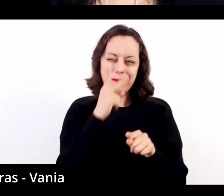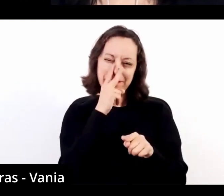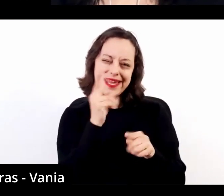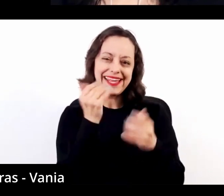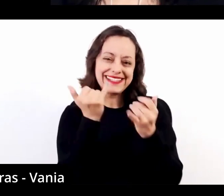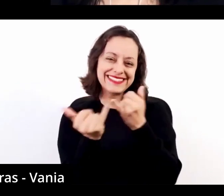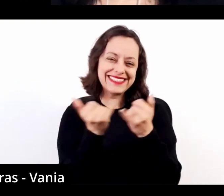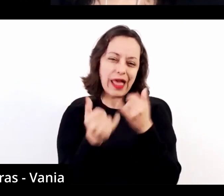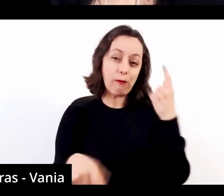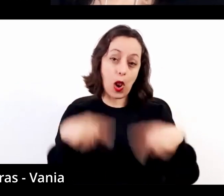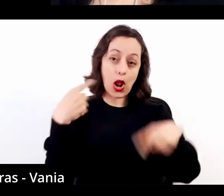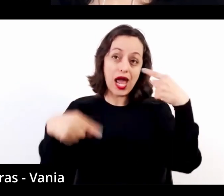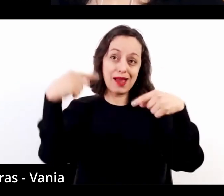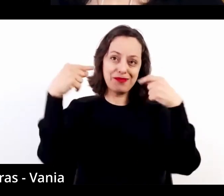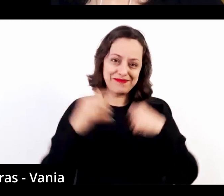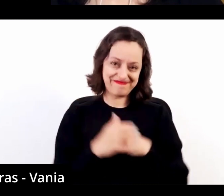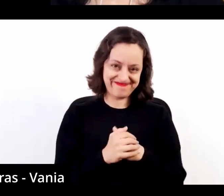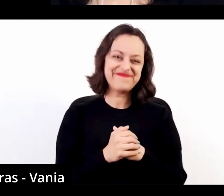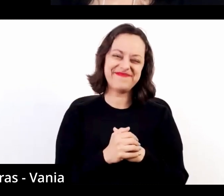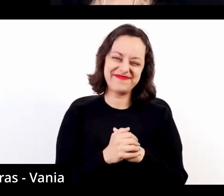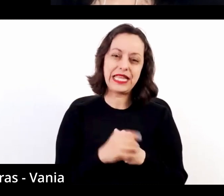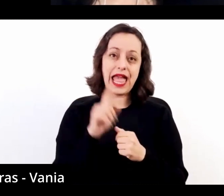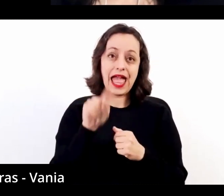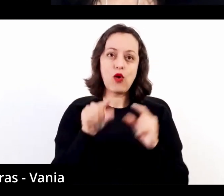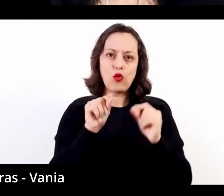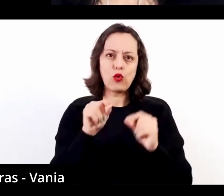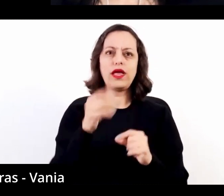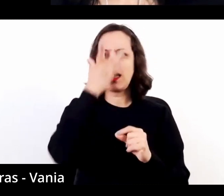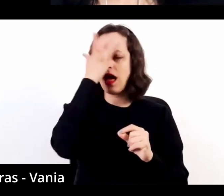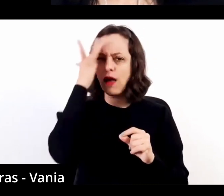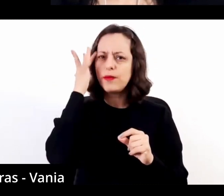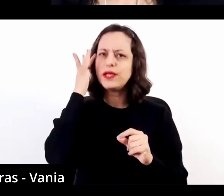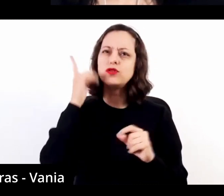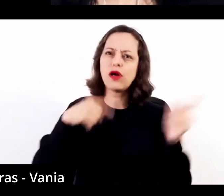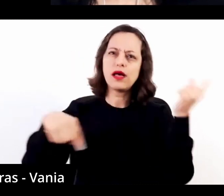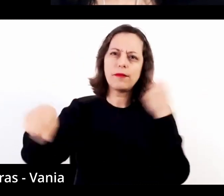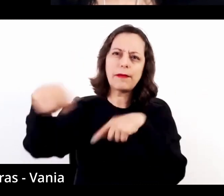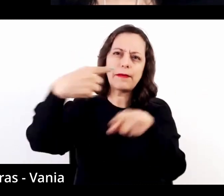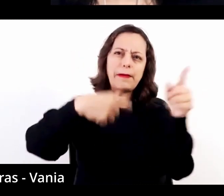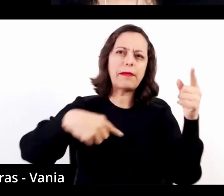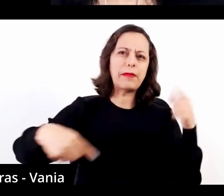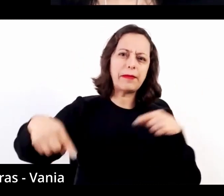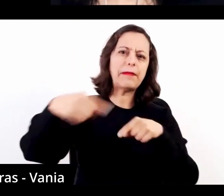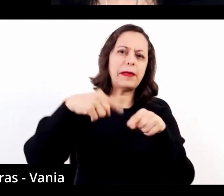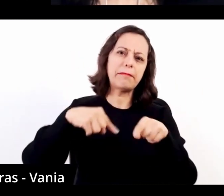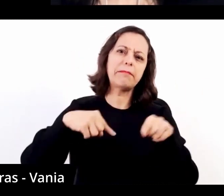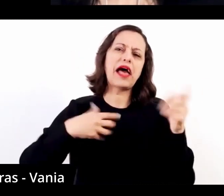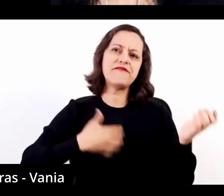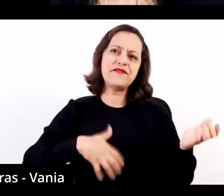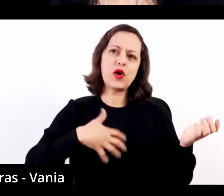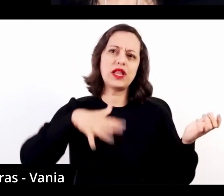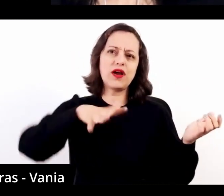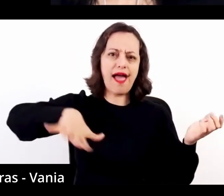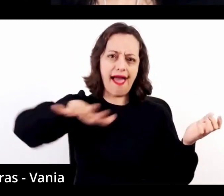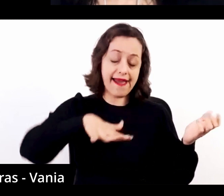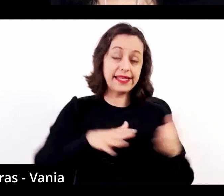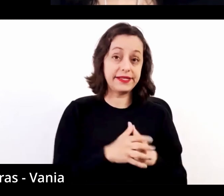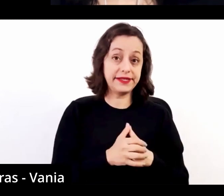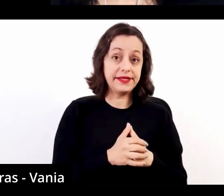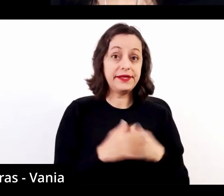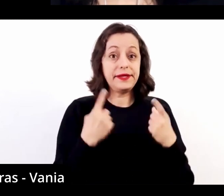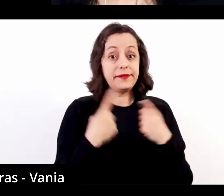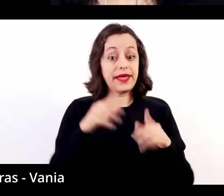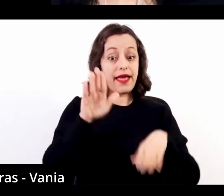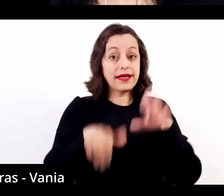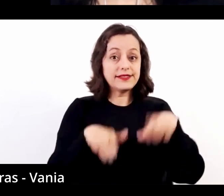polêmica, e uma afirmação que vem se tornando muito comum nos ambientes violonísticos nas últimas décadas. Acho que